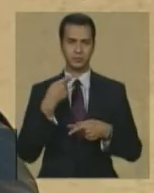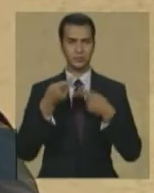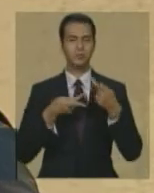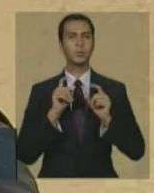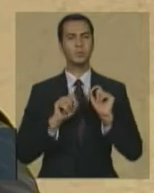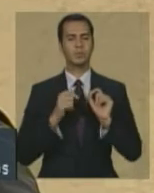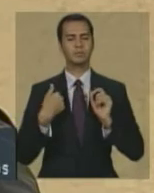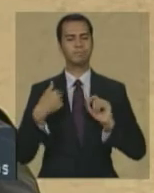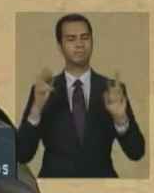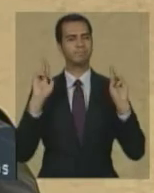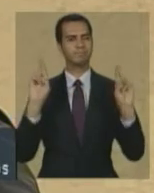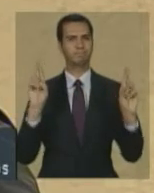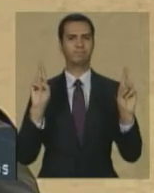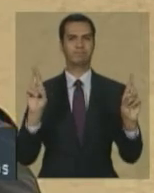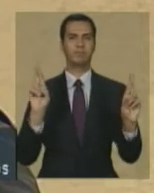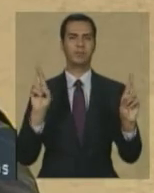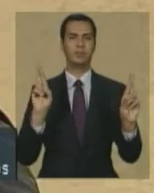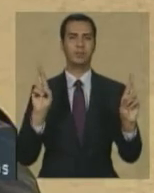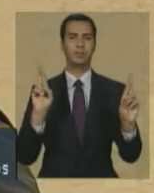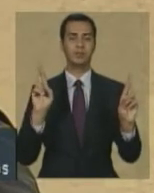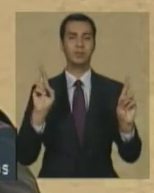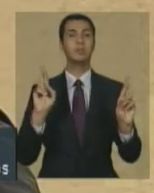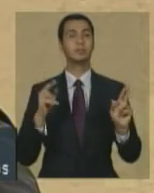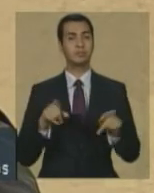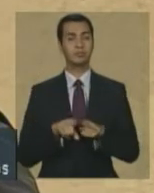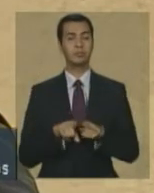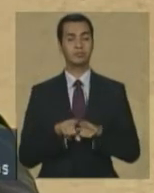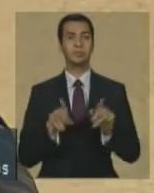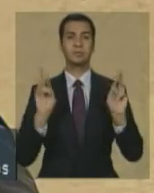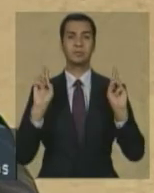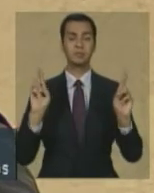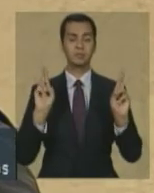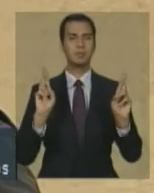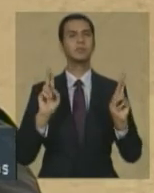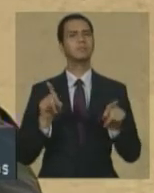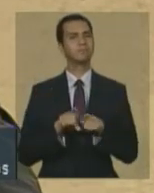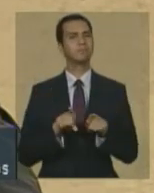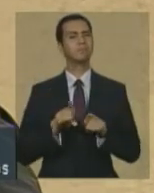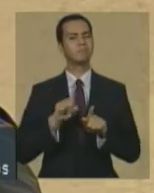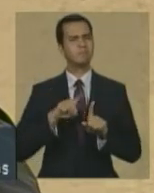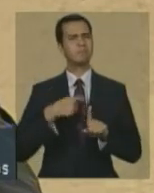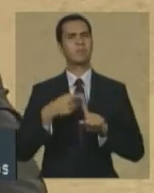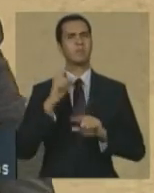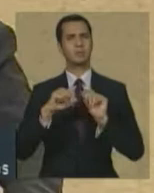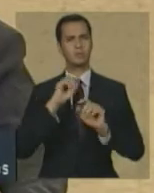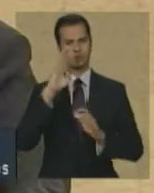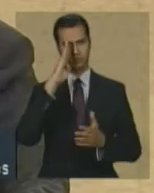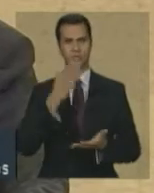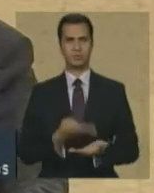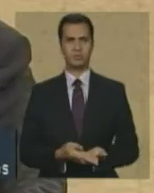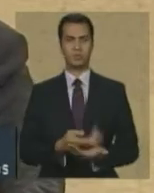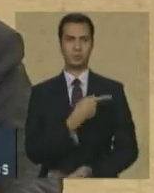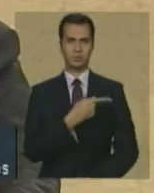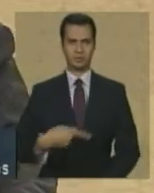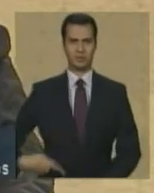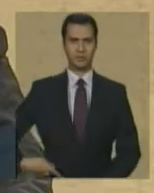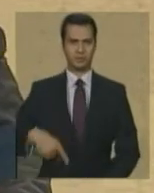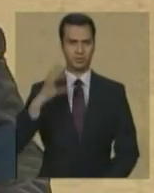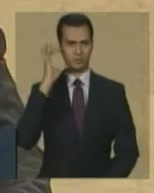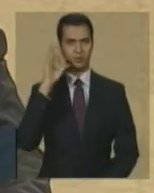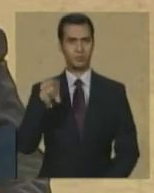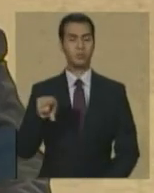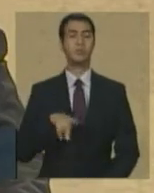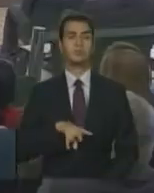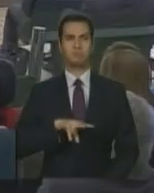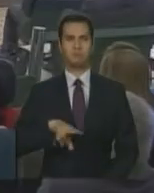minha esperança mais do que a minha esperança minha convicção de que a nossa presidenta dará